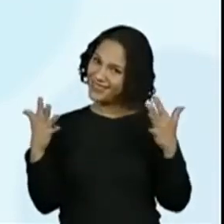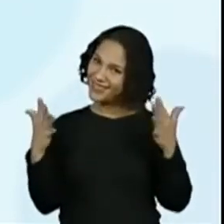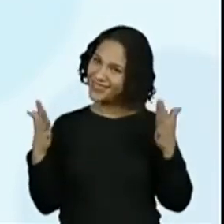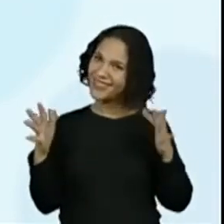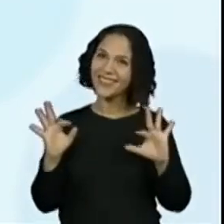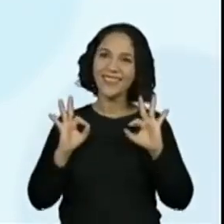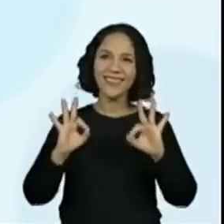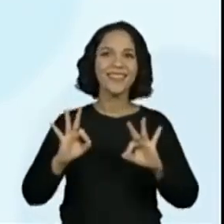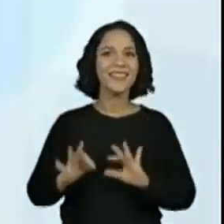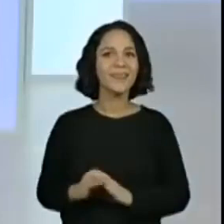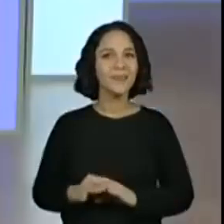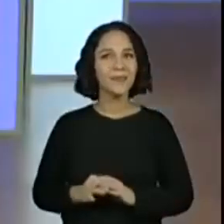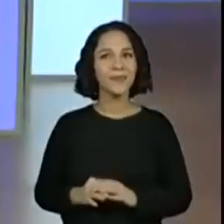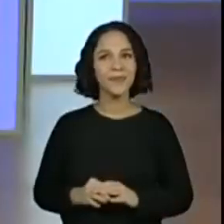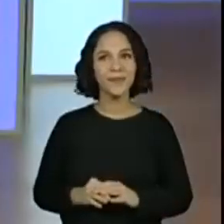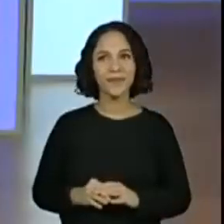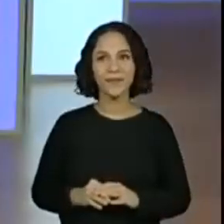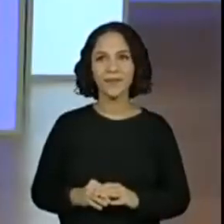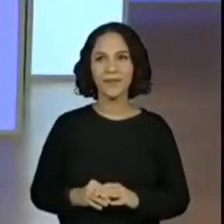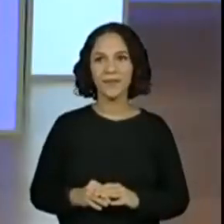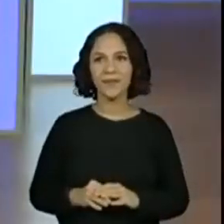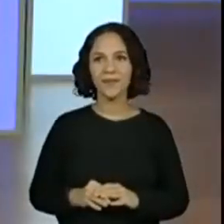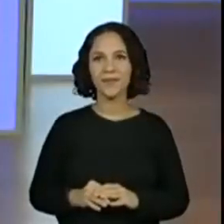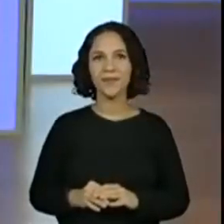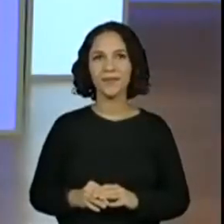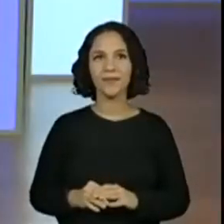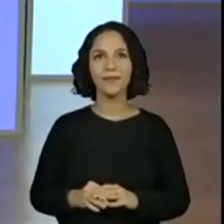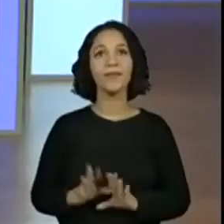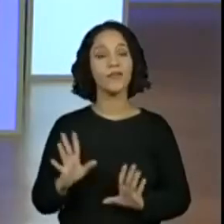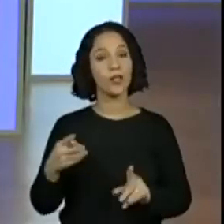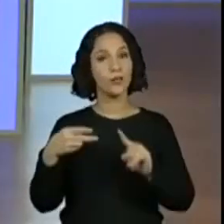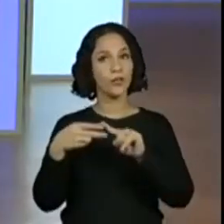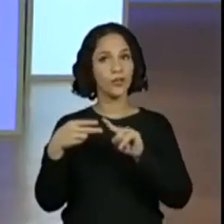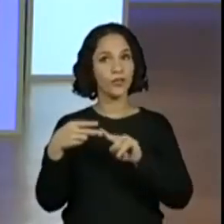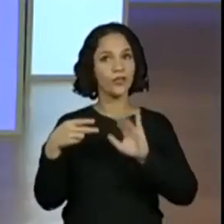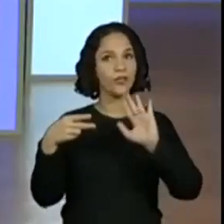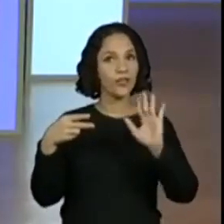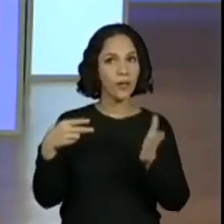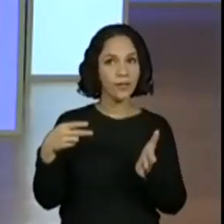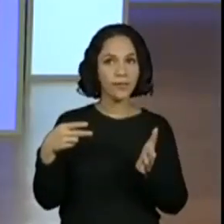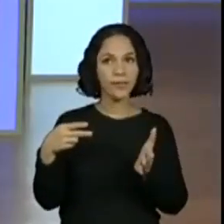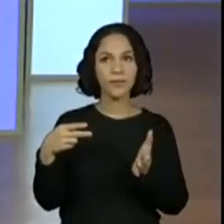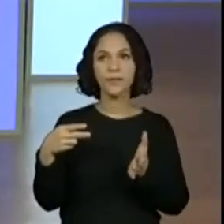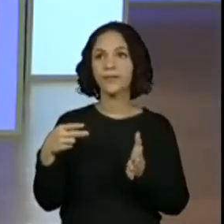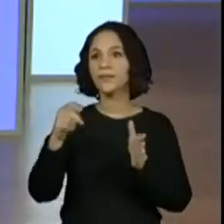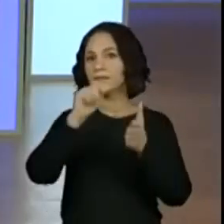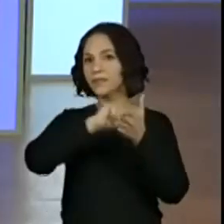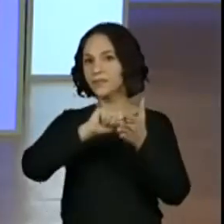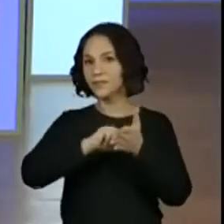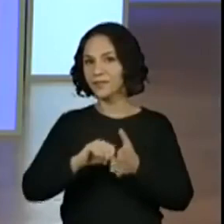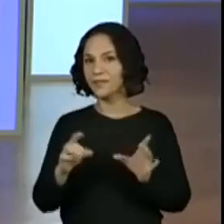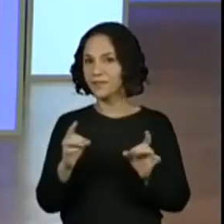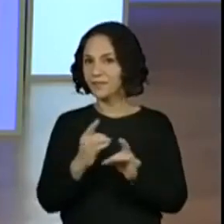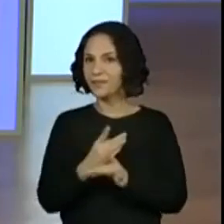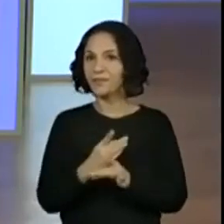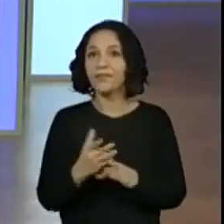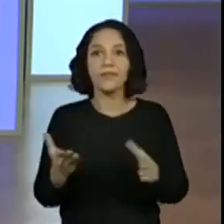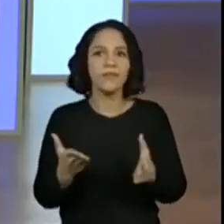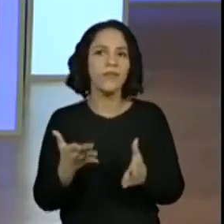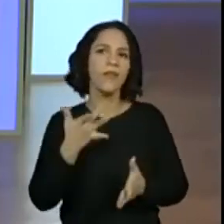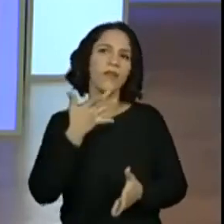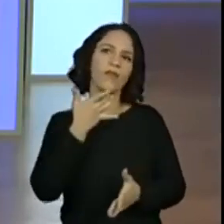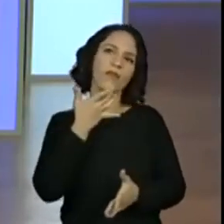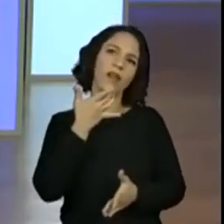Muito bem, muito bem, crianças. Já estamos com dois versos da nossa quadrinha escrito, certo? Certo, agora é